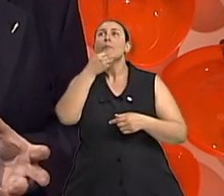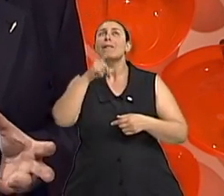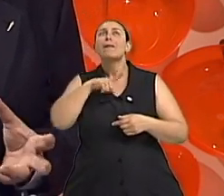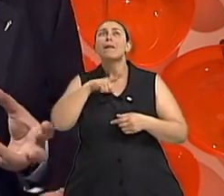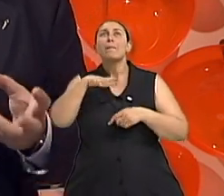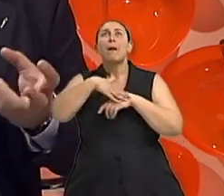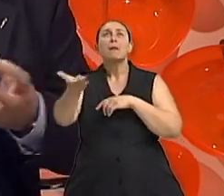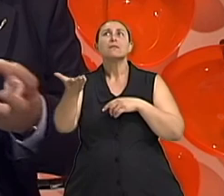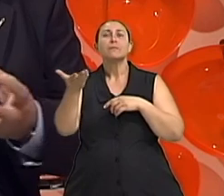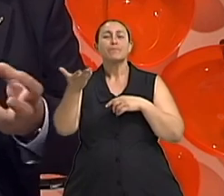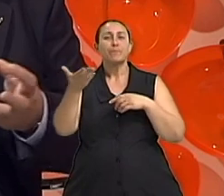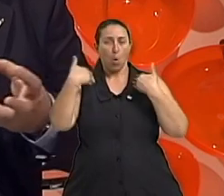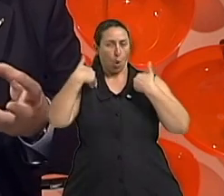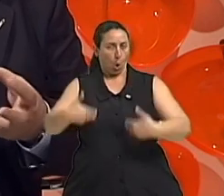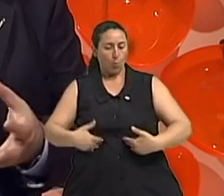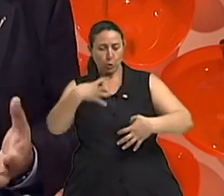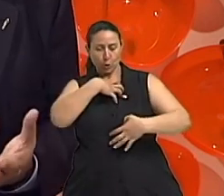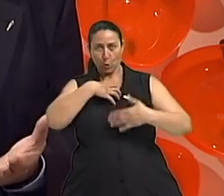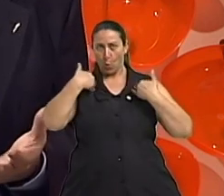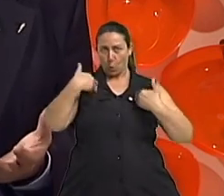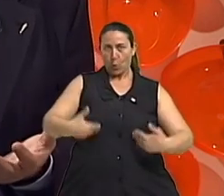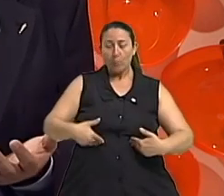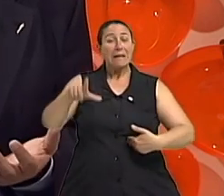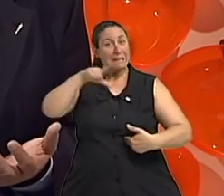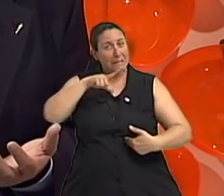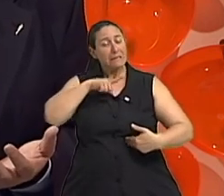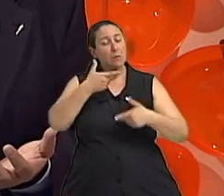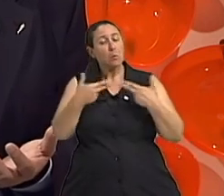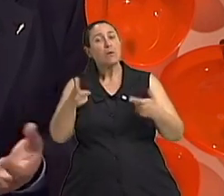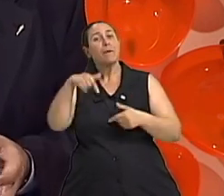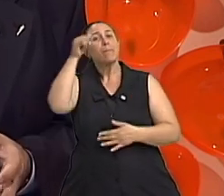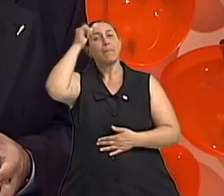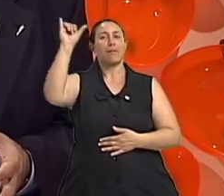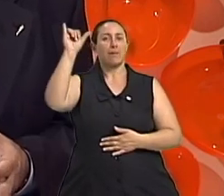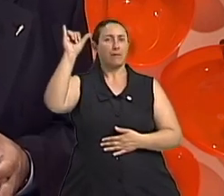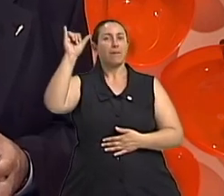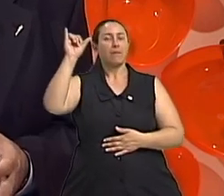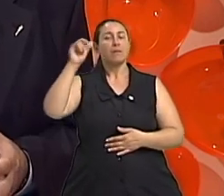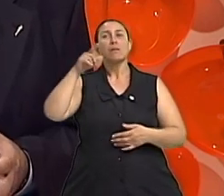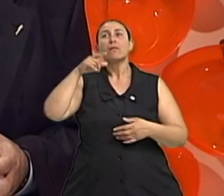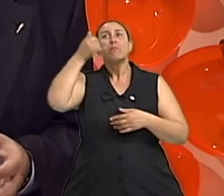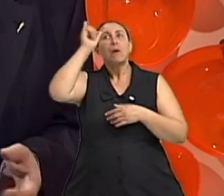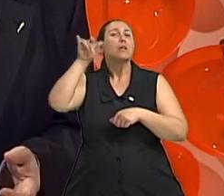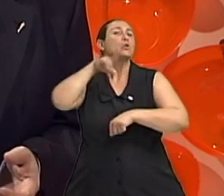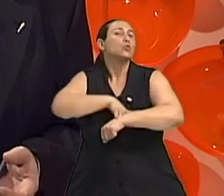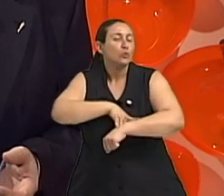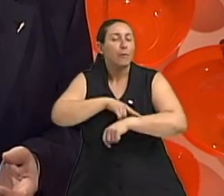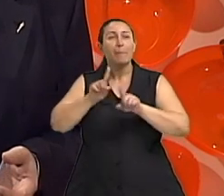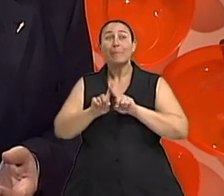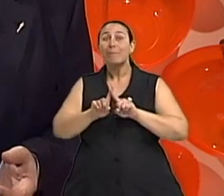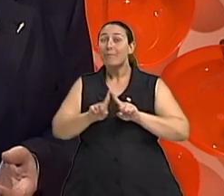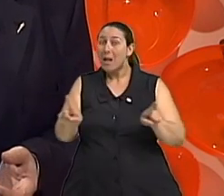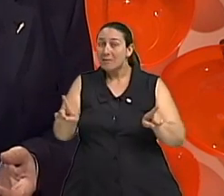elementos que seguram ou que impedem que haja a incontinência urinária mas os